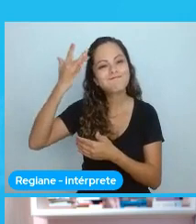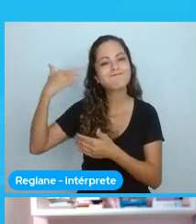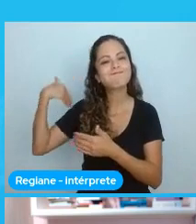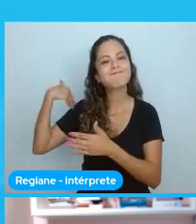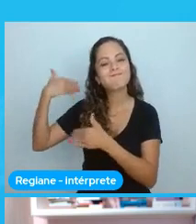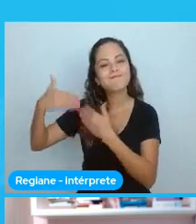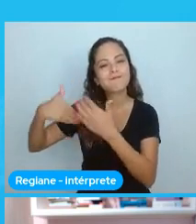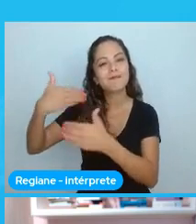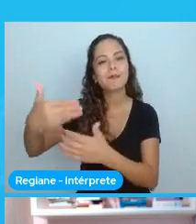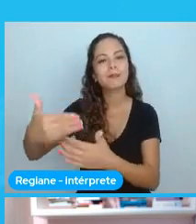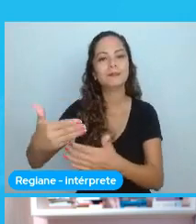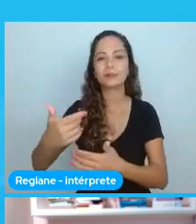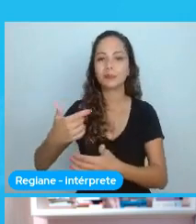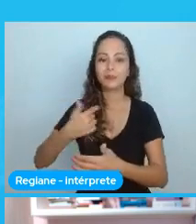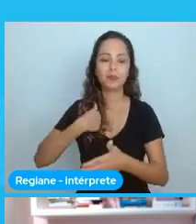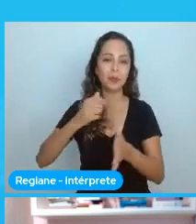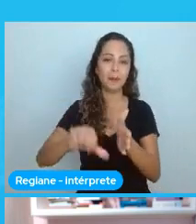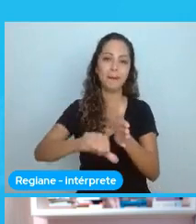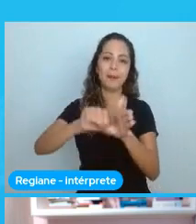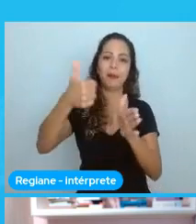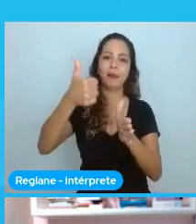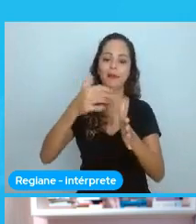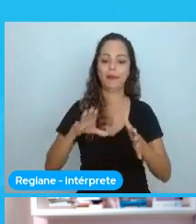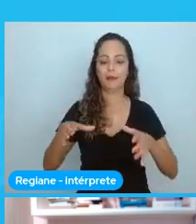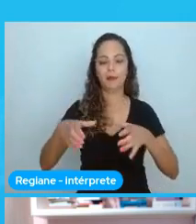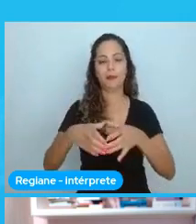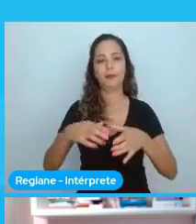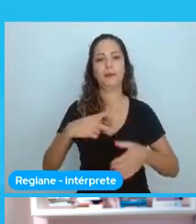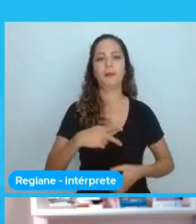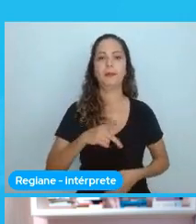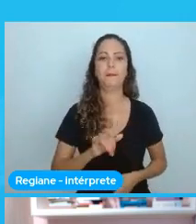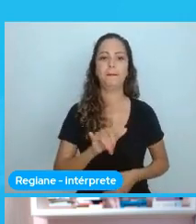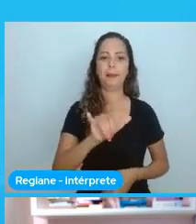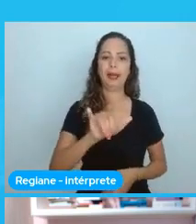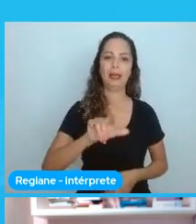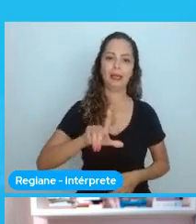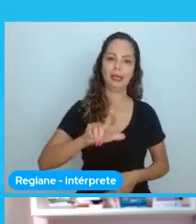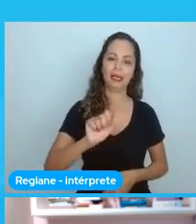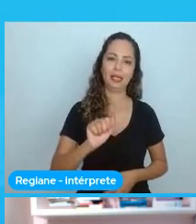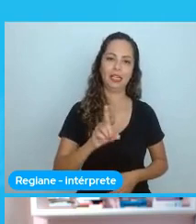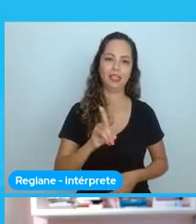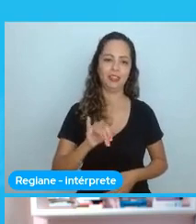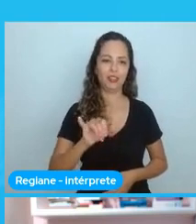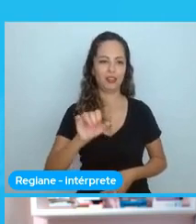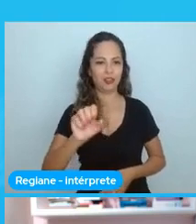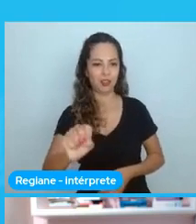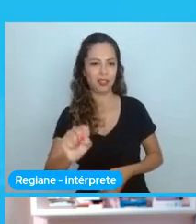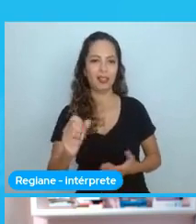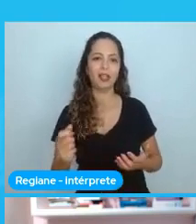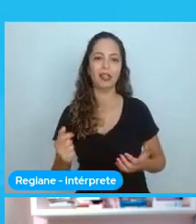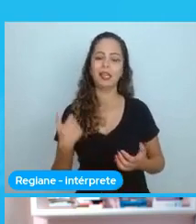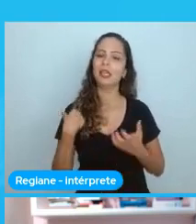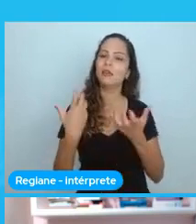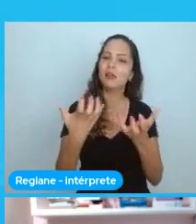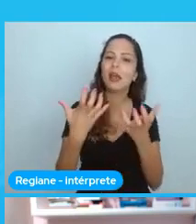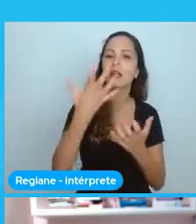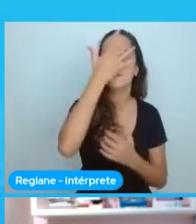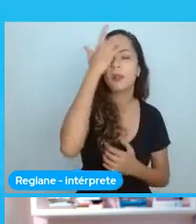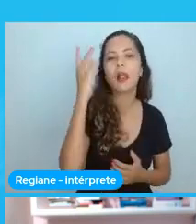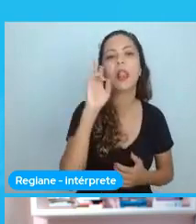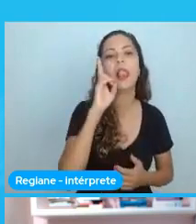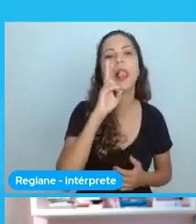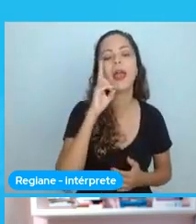E eu acho que eu tinha muita sensação de que eu quero que as pessoas lembrem o meu nome. Eu quero que eu falecham nos eventos. E eu quero,